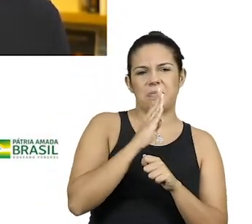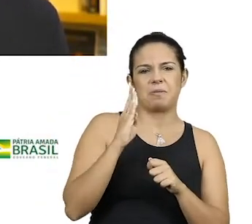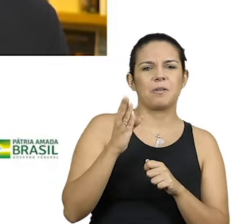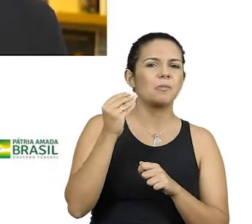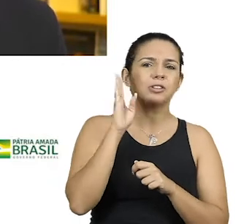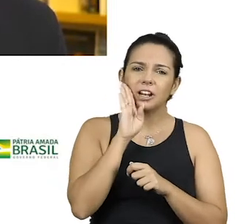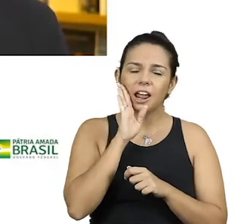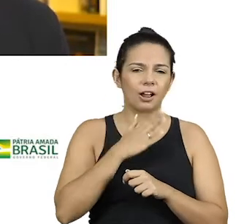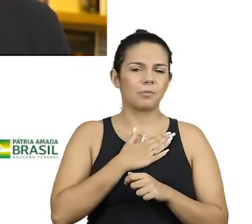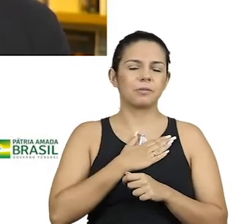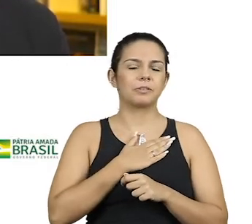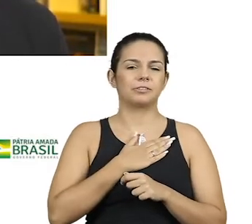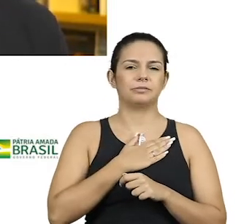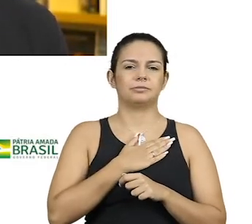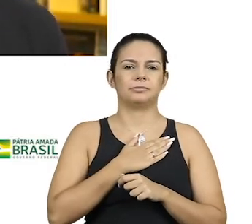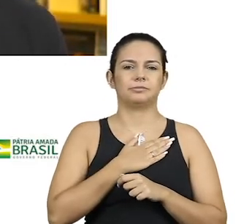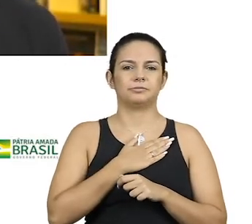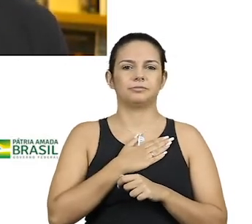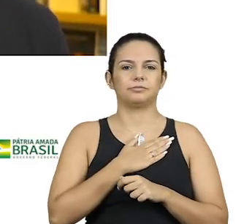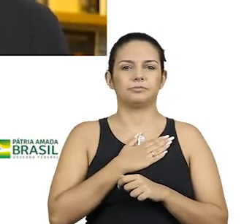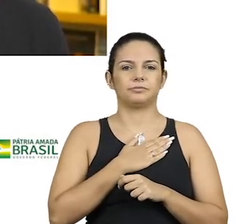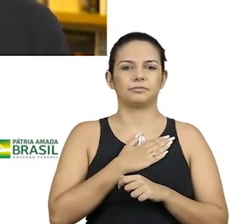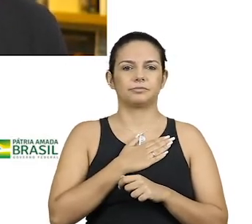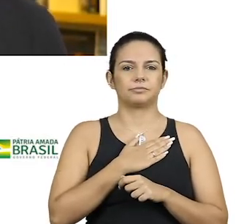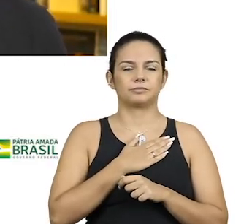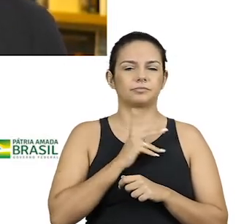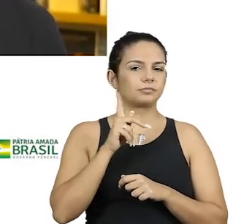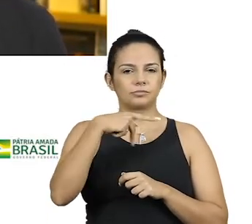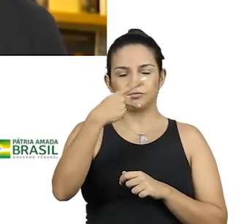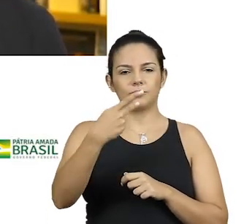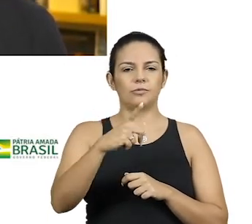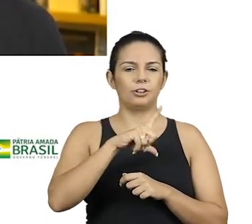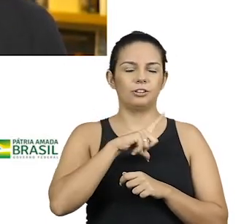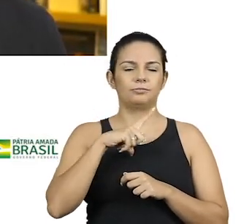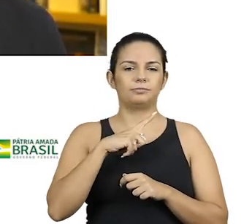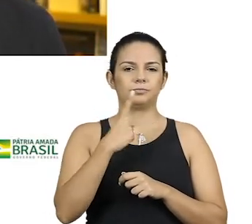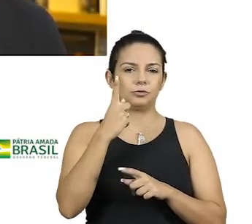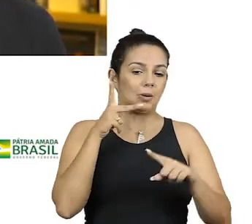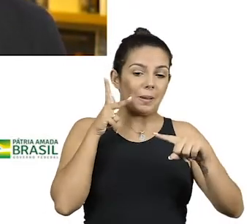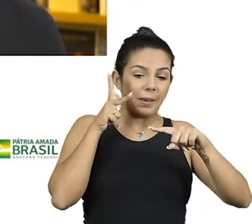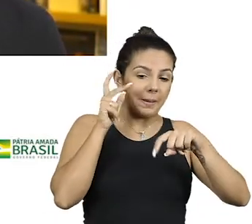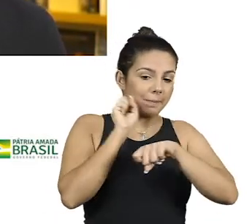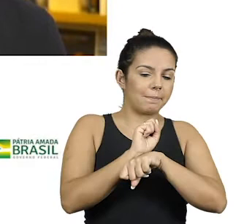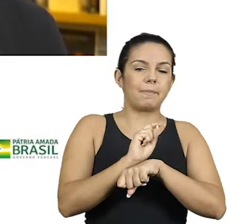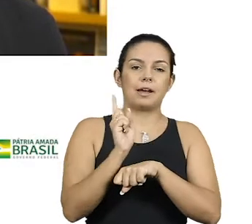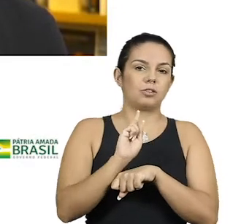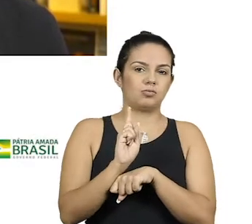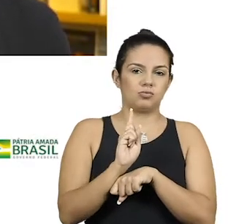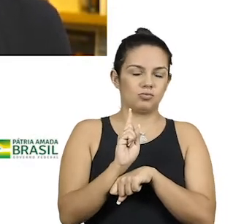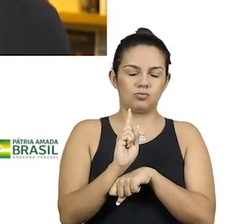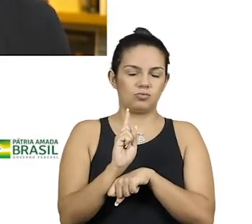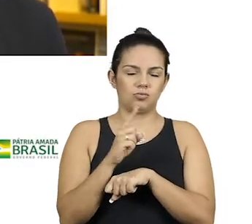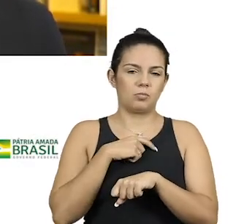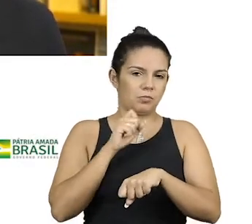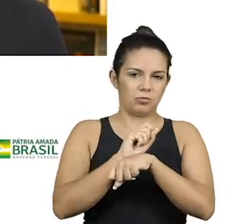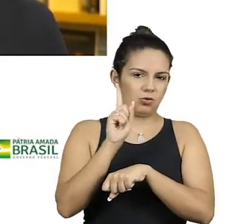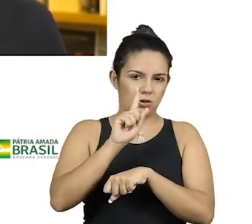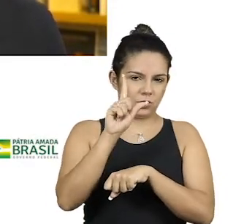para mim. Eu acho que não diria que tive uma interrupção tão brutal na minha produção